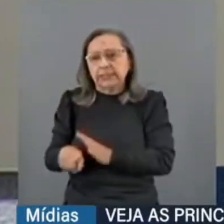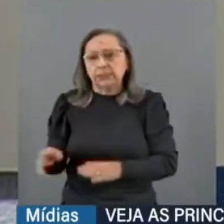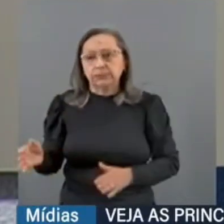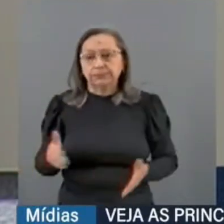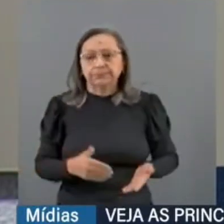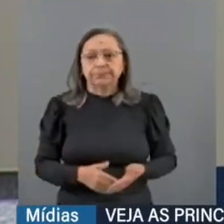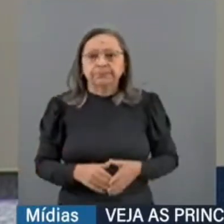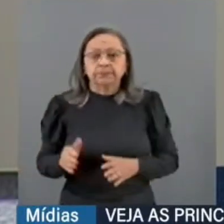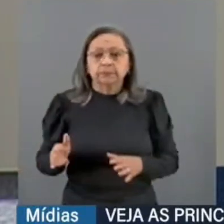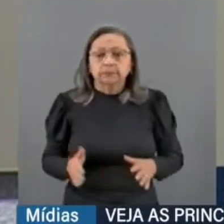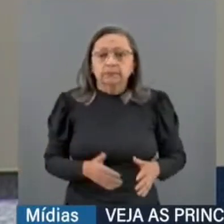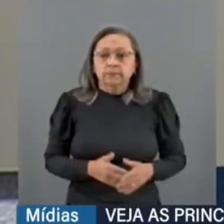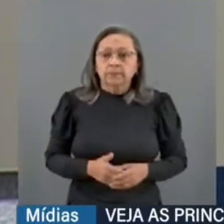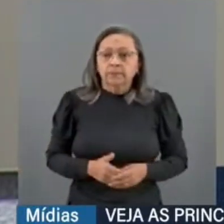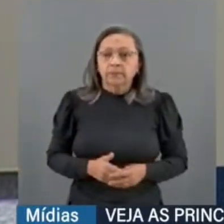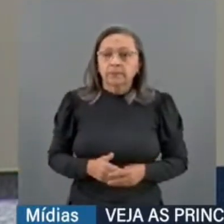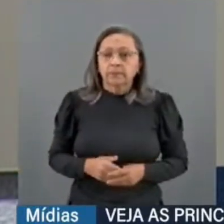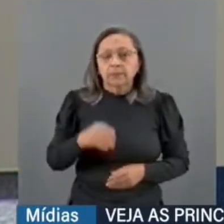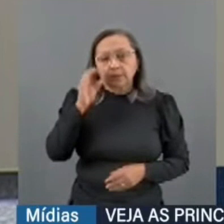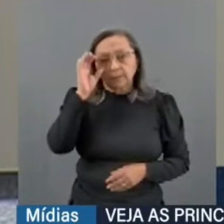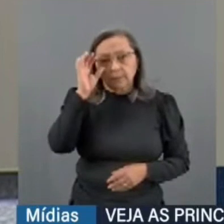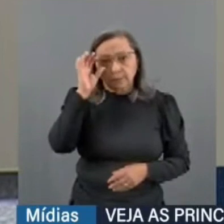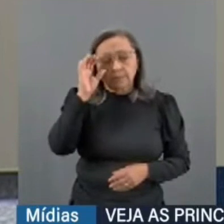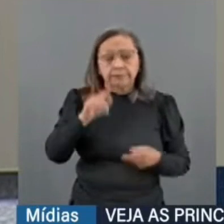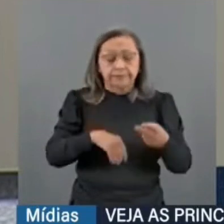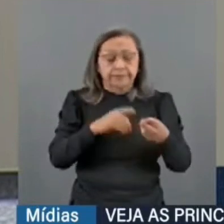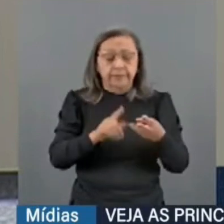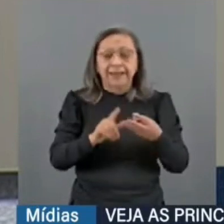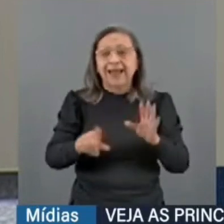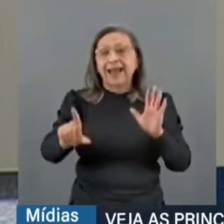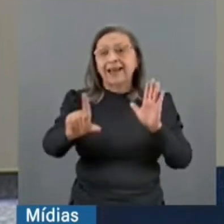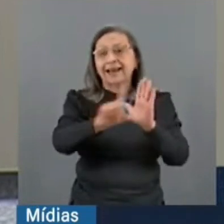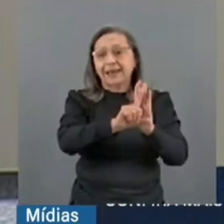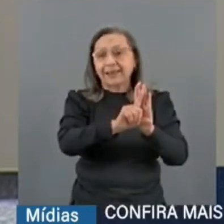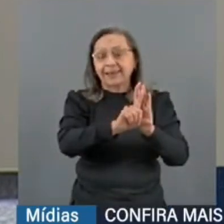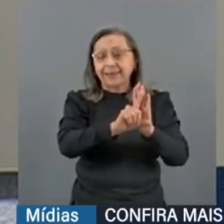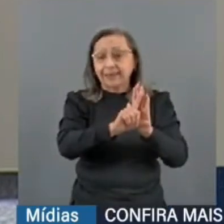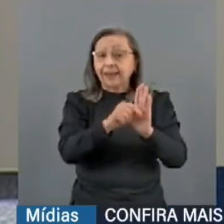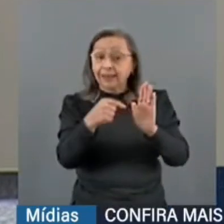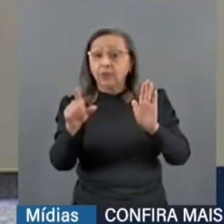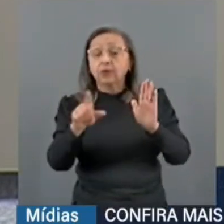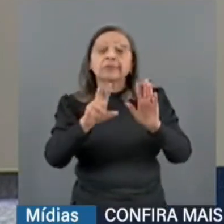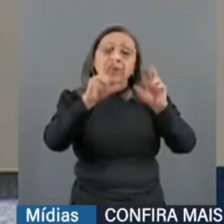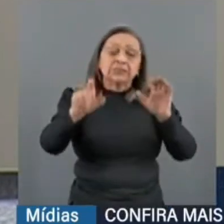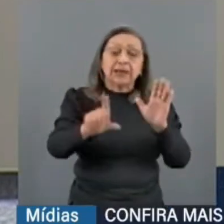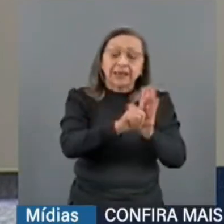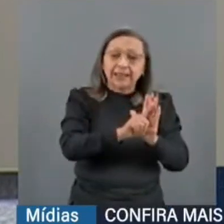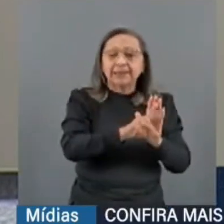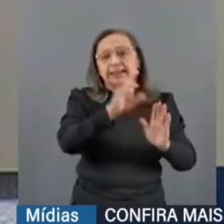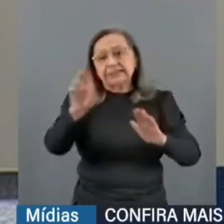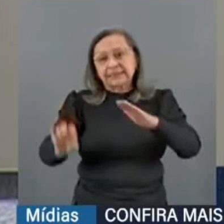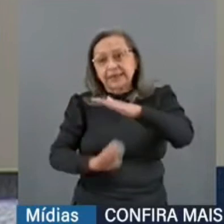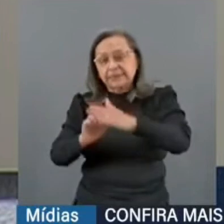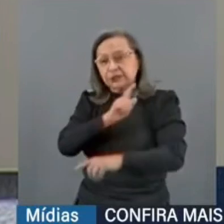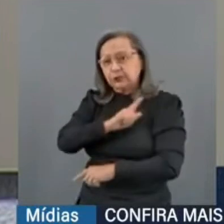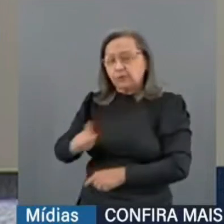Em relação à lei das estatais, efetivamente, este Congresso